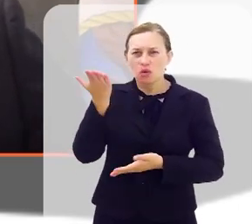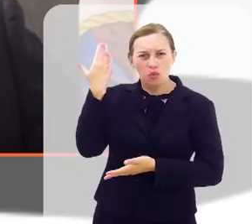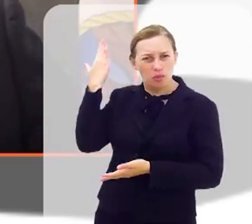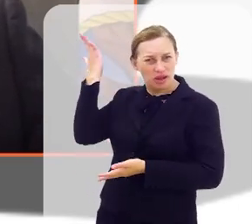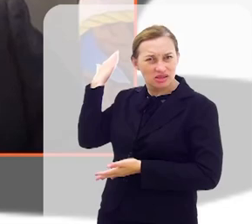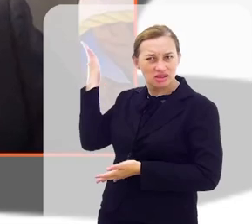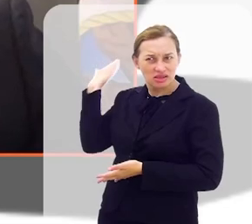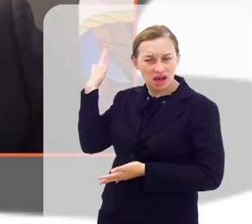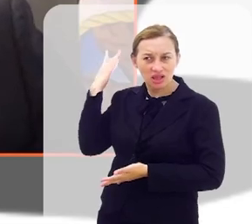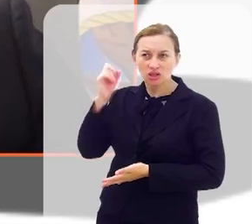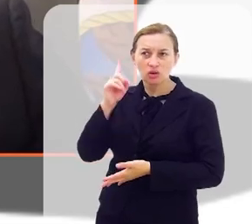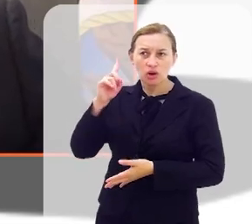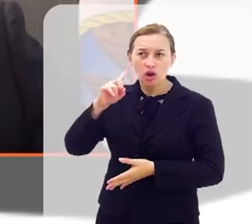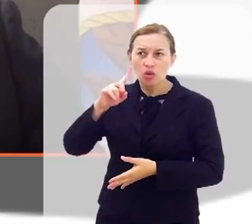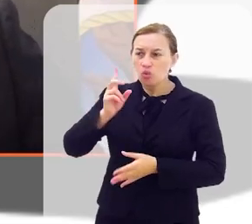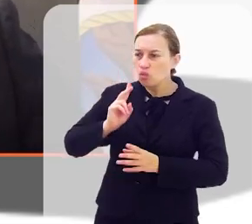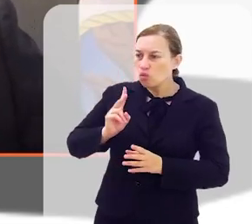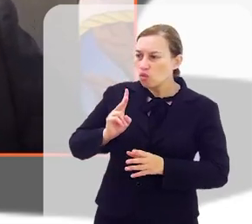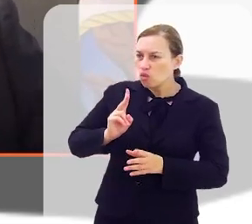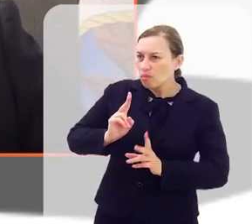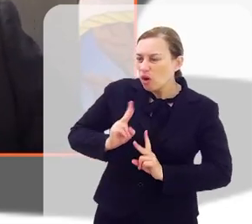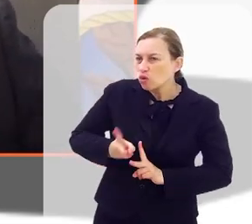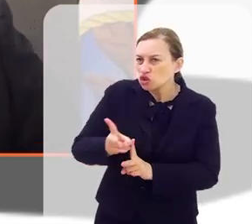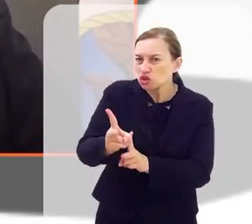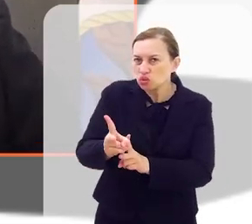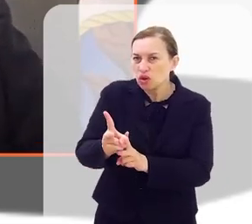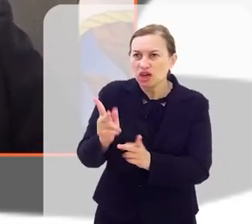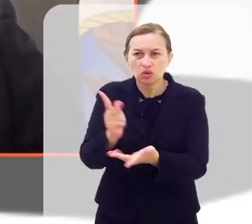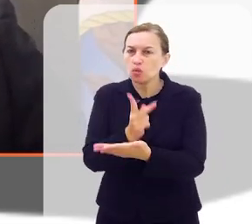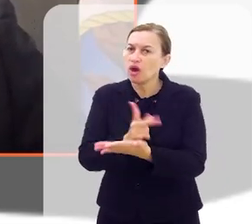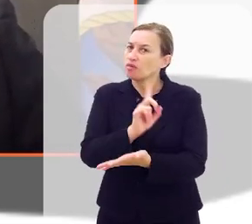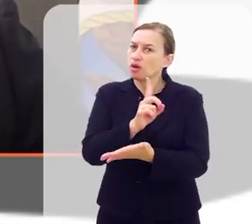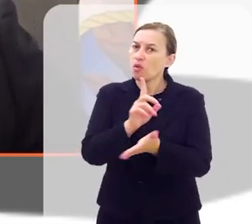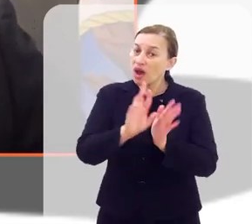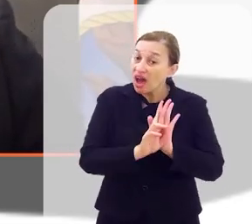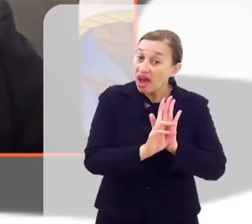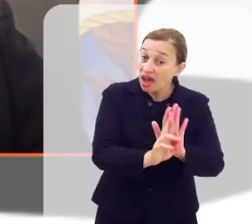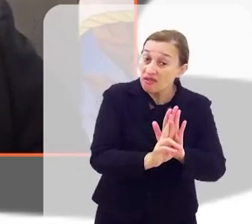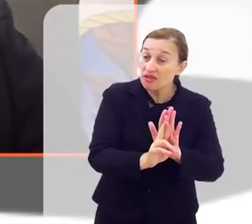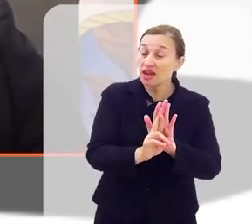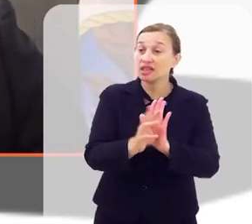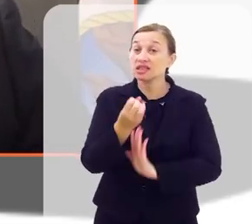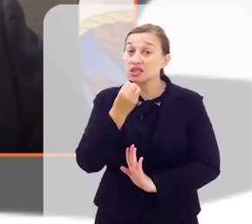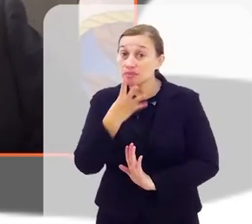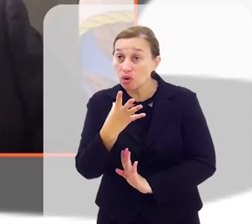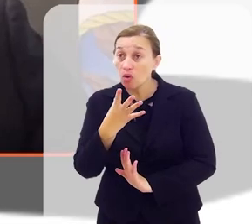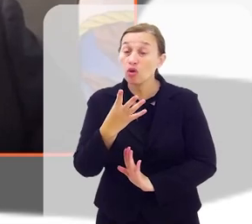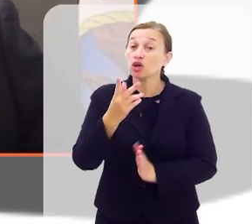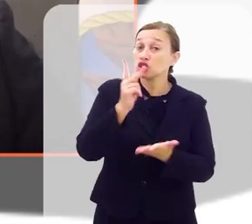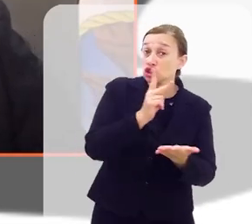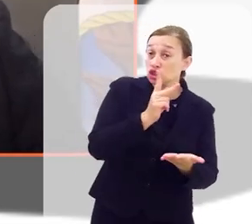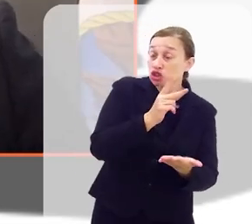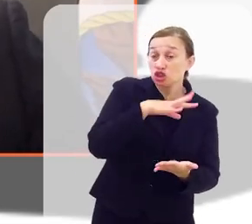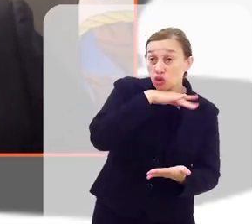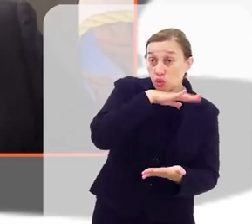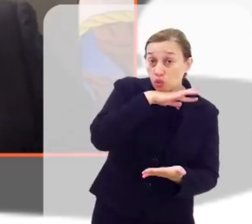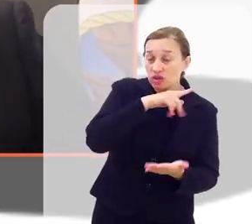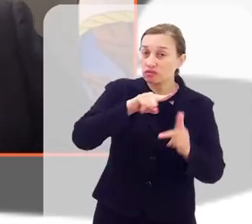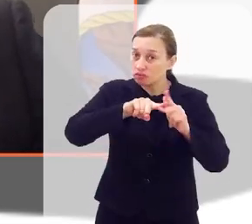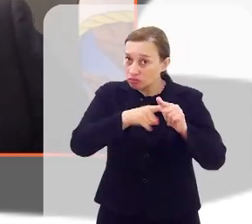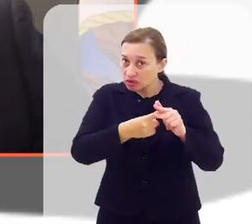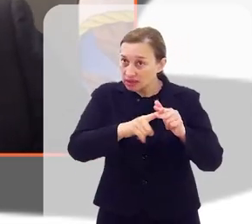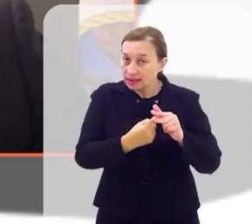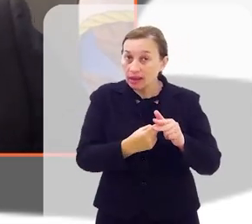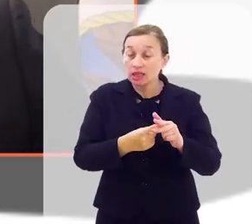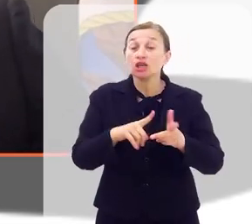passado, ele não é lugar de permanência, ele é lugar de referência. Então, o que teve de bom, vamos repetir. O que teve de ruim, vamos consertar.